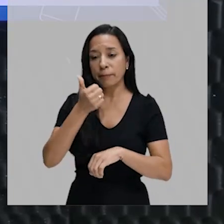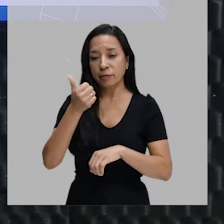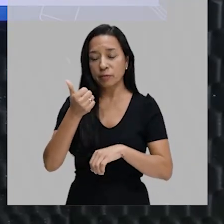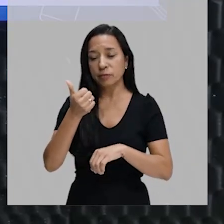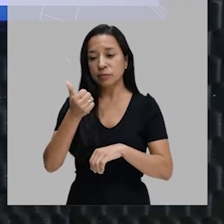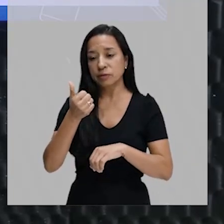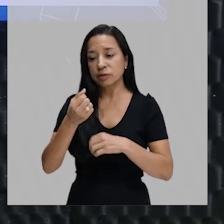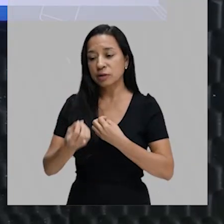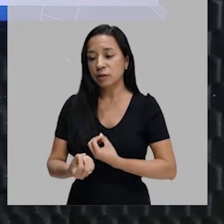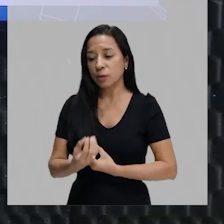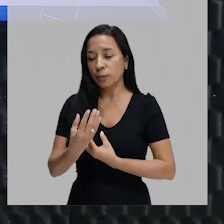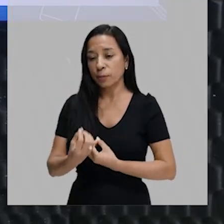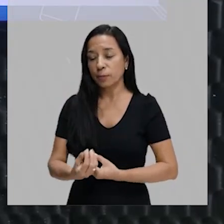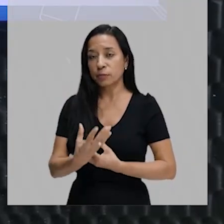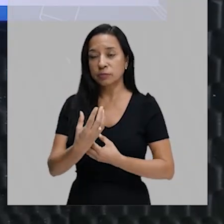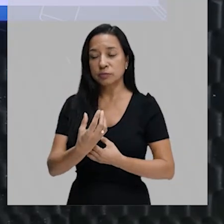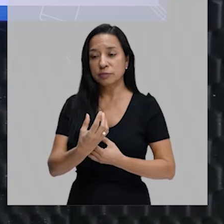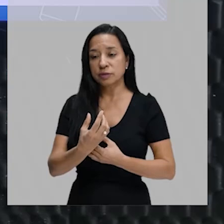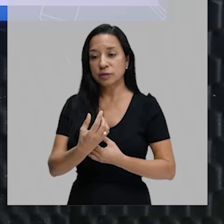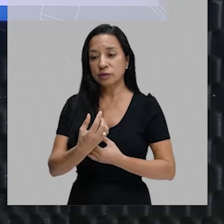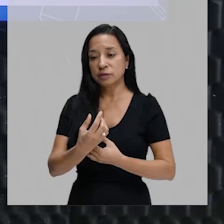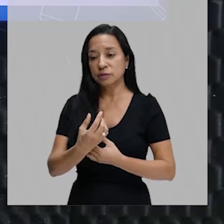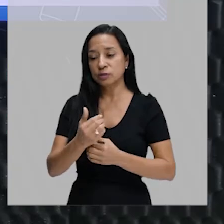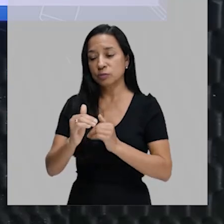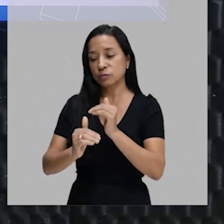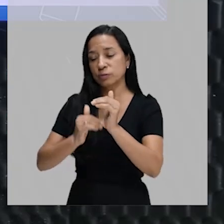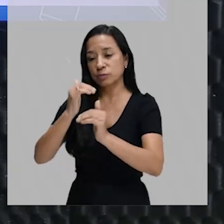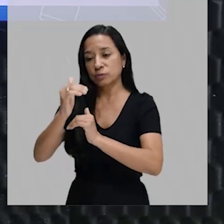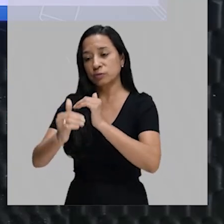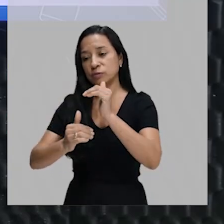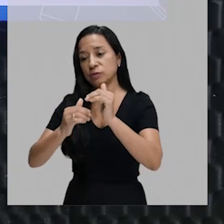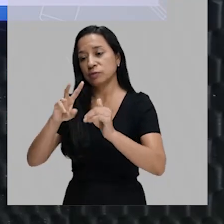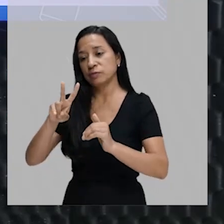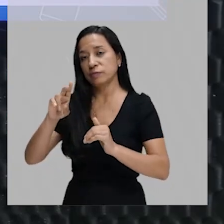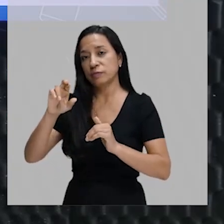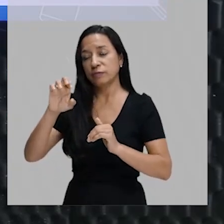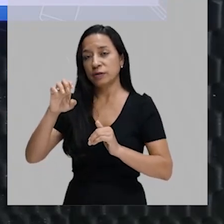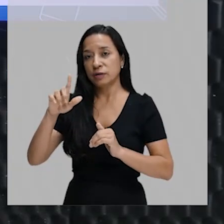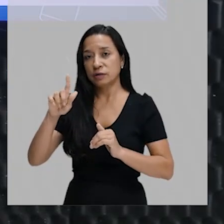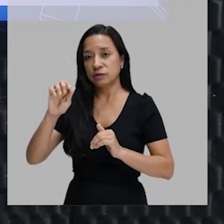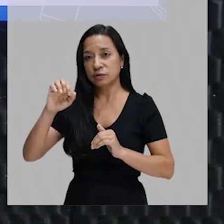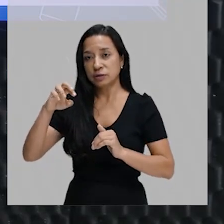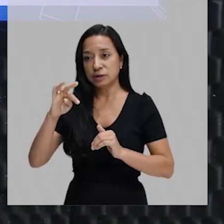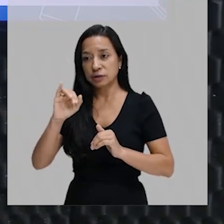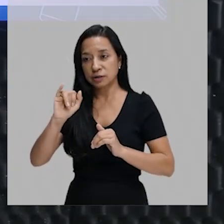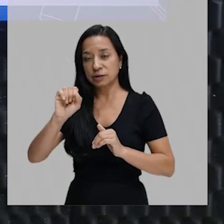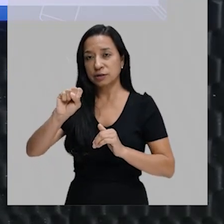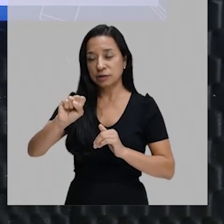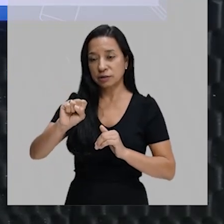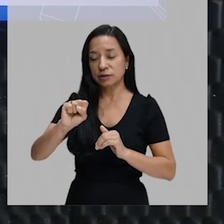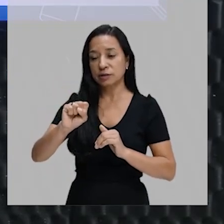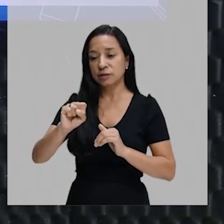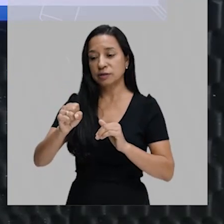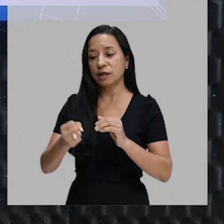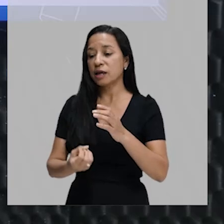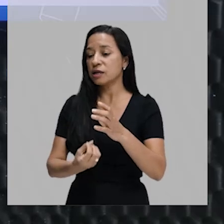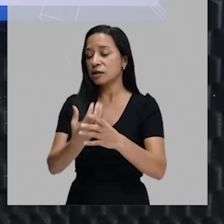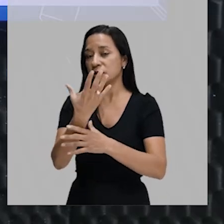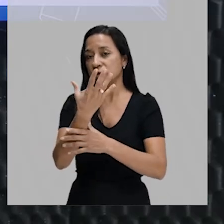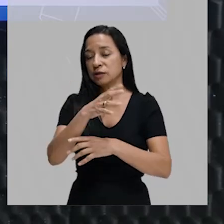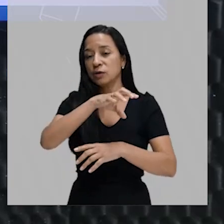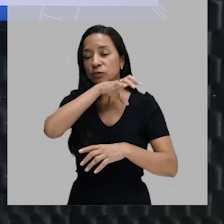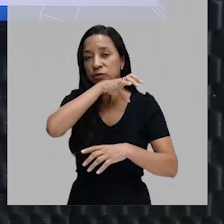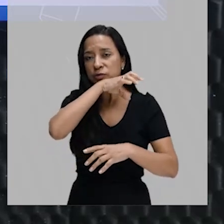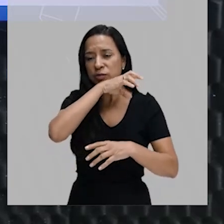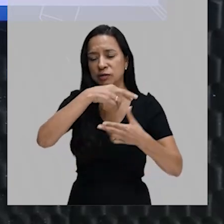produtividade no caso do processo de produção de vegetais, criação de animais. Então tem várias aplicações